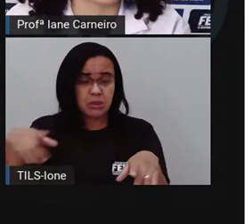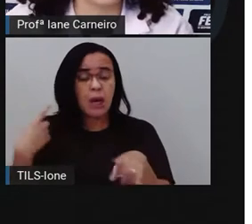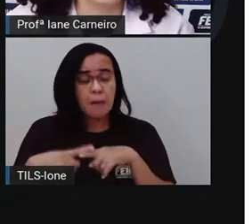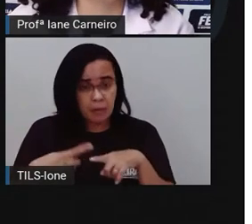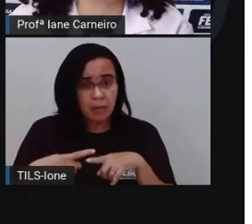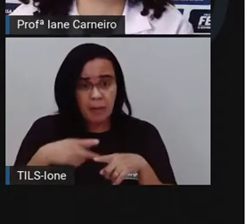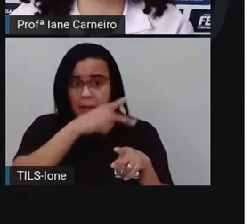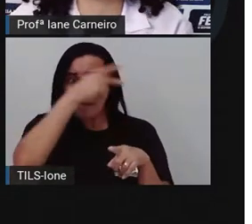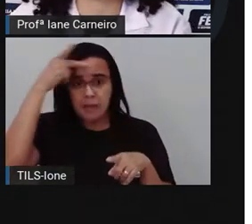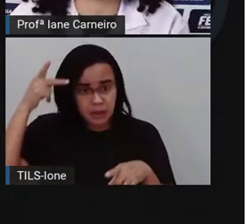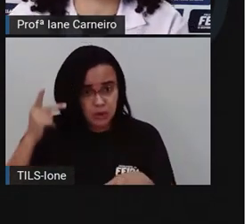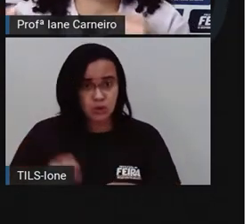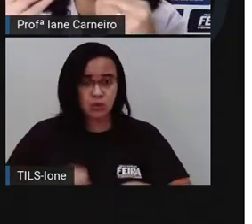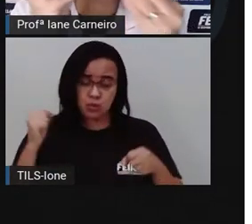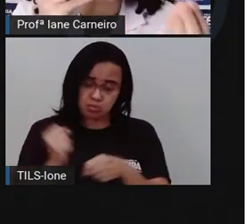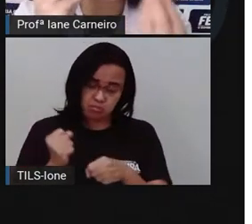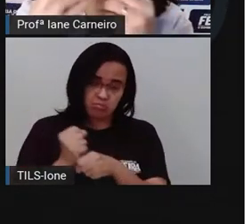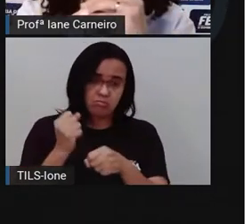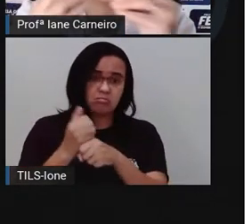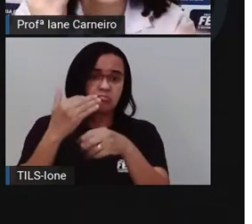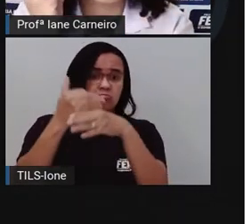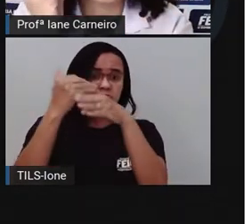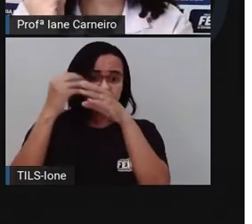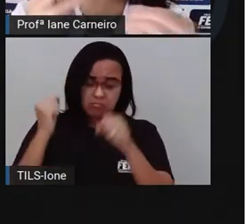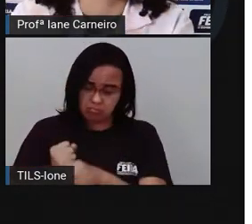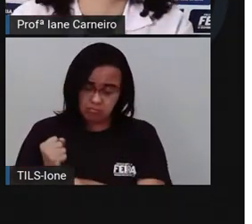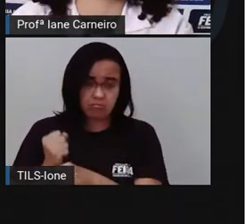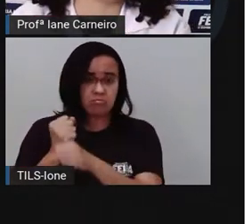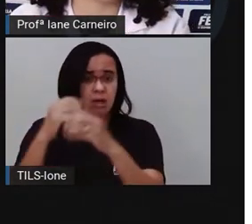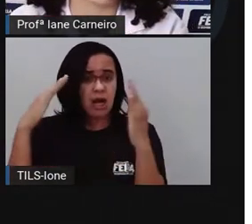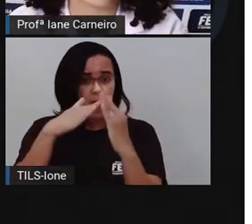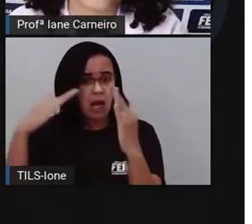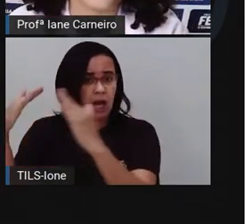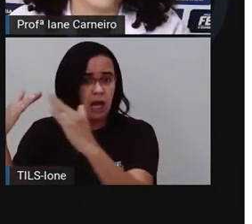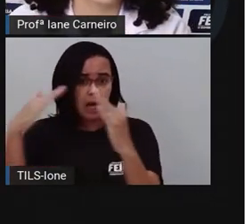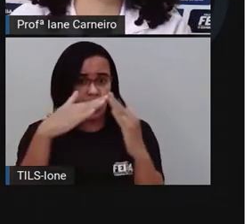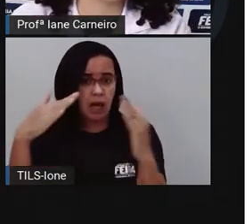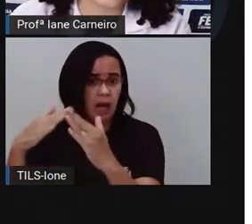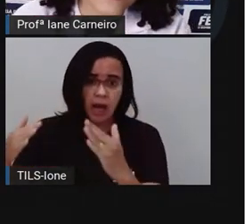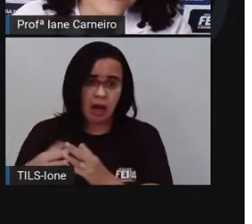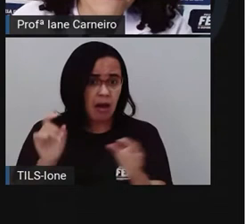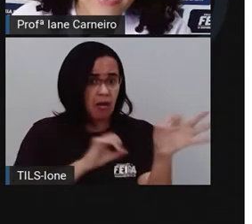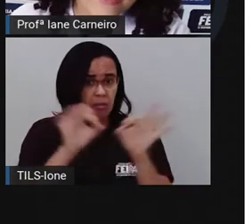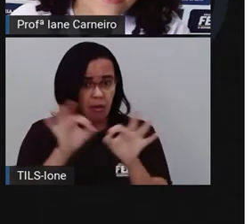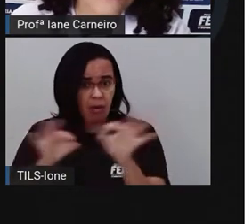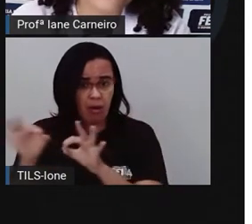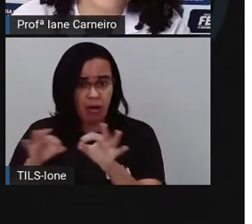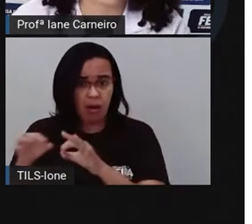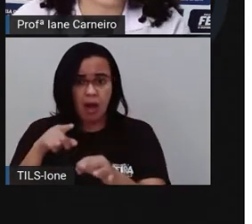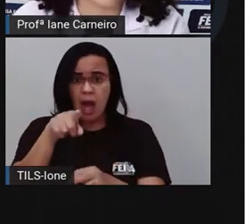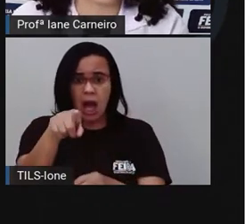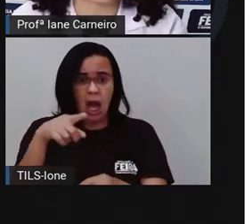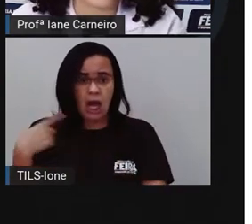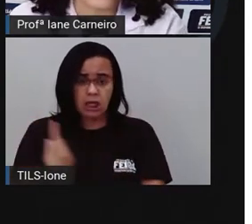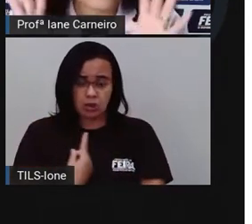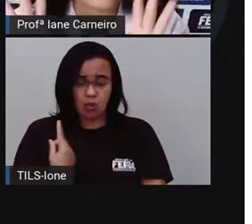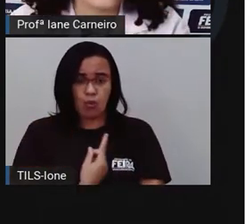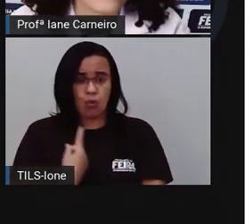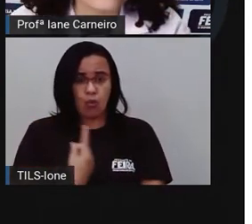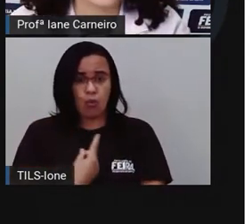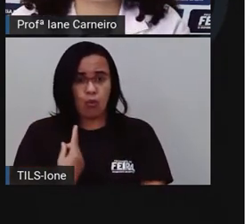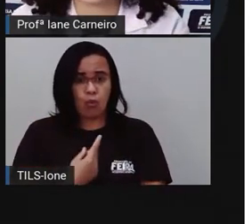nós, seres humanos, né? Então, acaba que a gente fica disputando, né? O local com esses animais, que são animais selvagens.